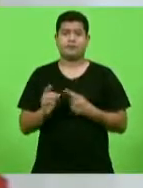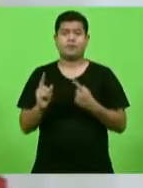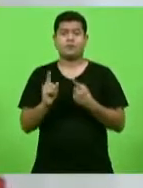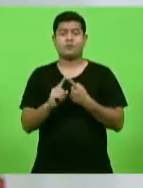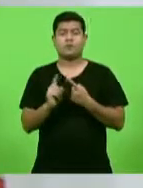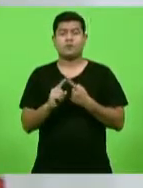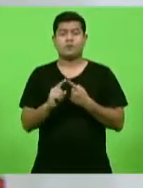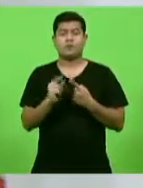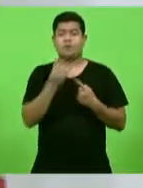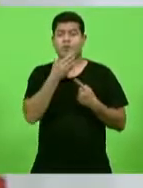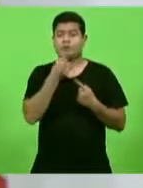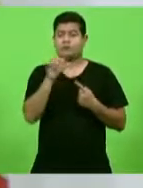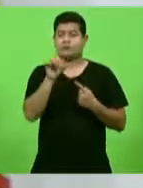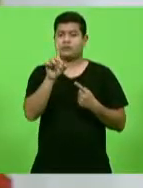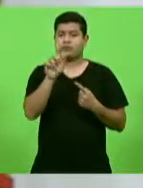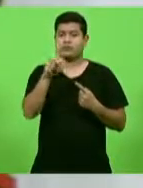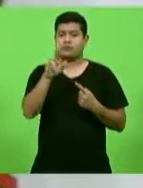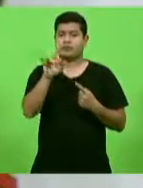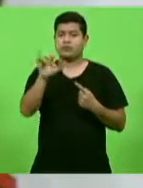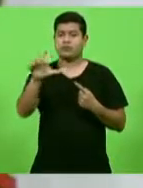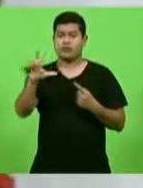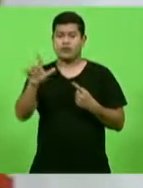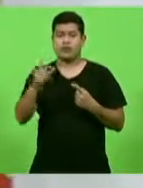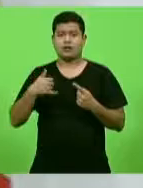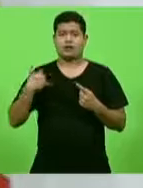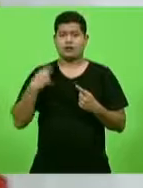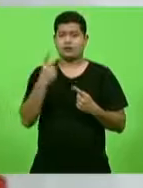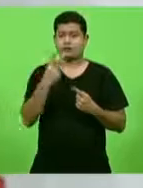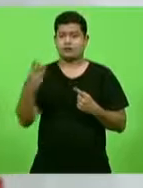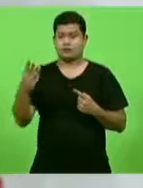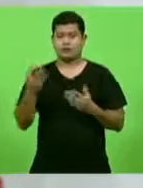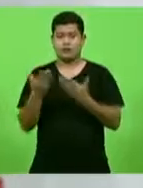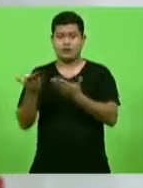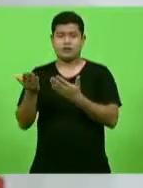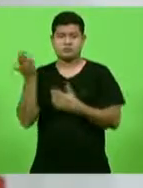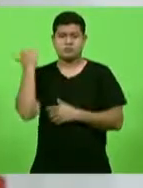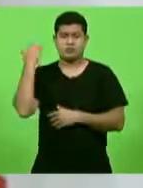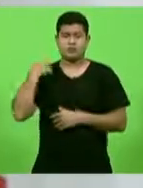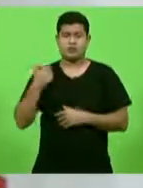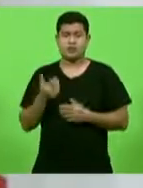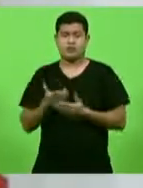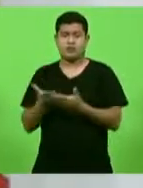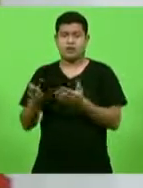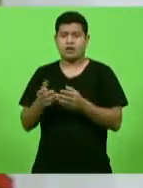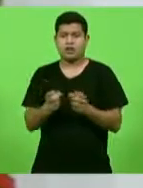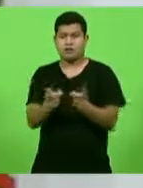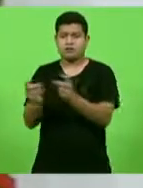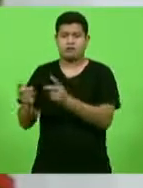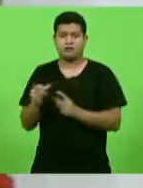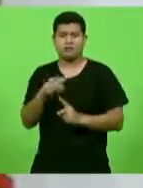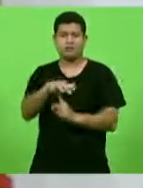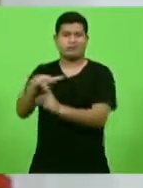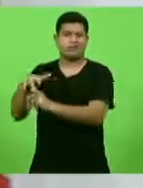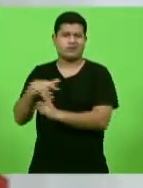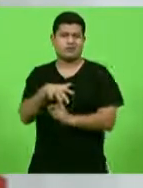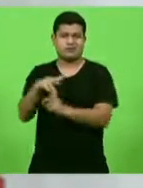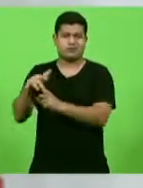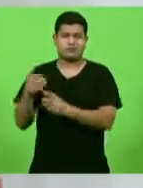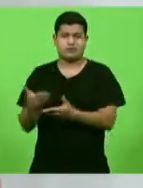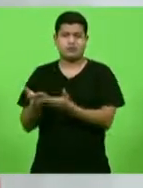Calarco, 23 anos, que foi feirante e morador de favelas de Bangu,